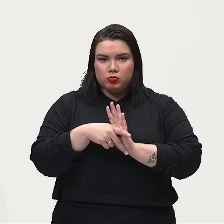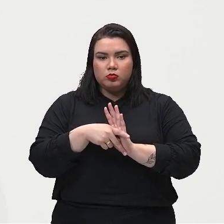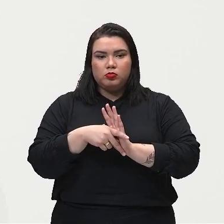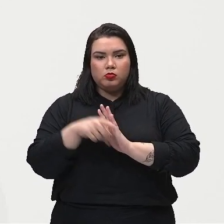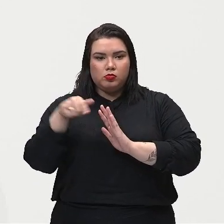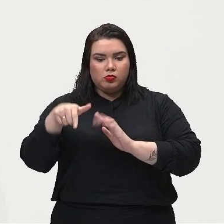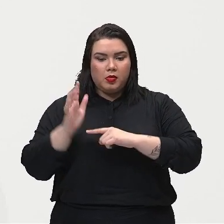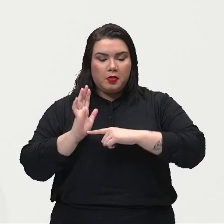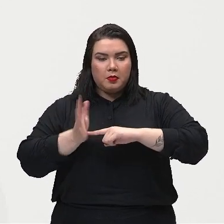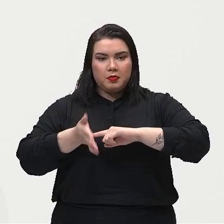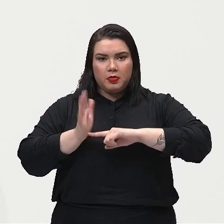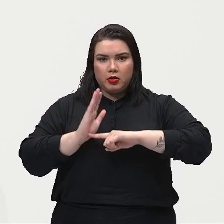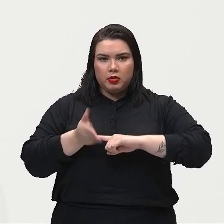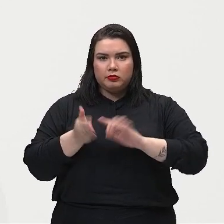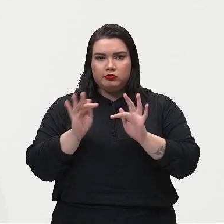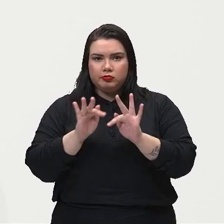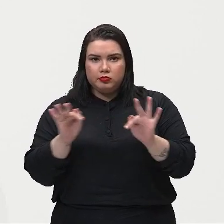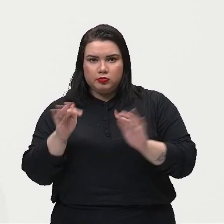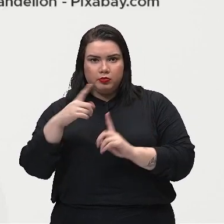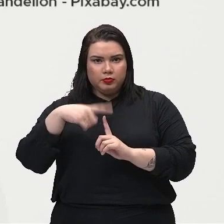máquinas simples.